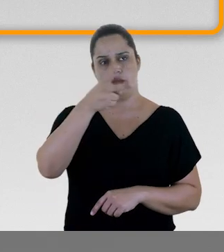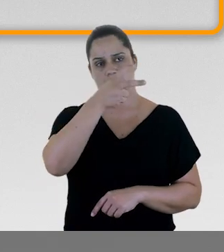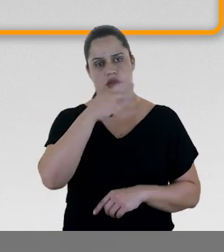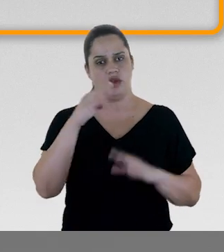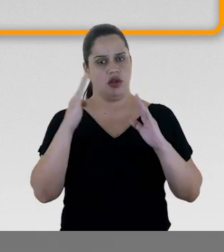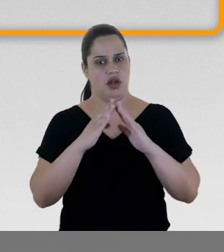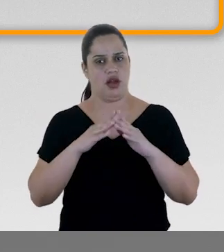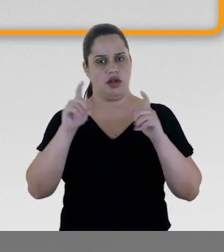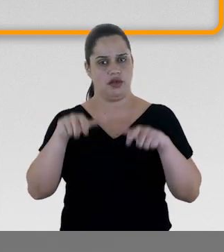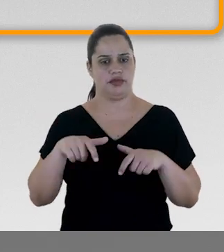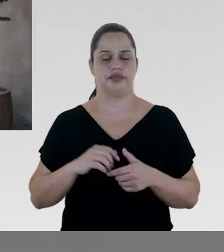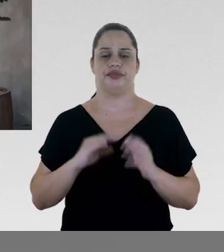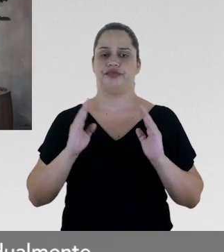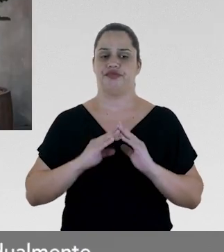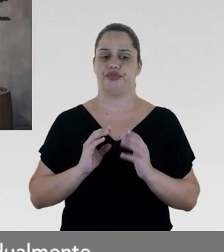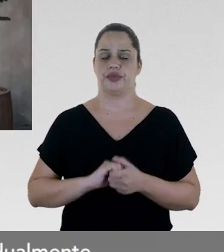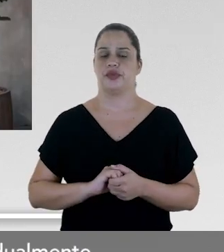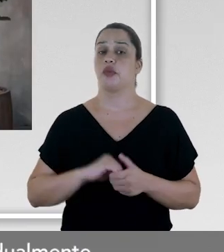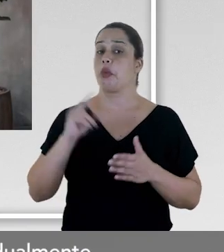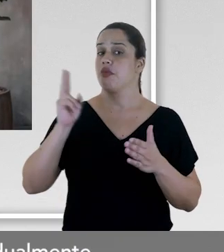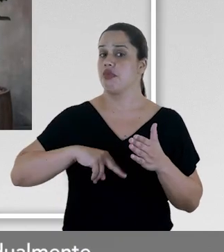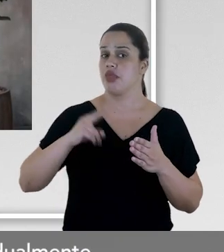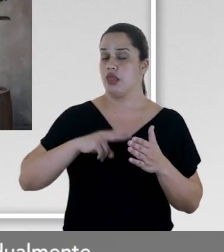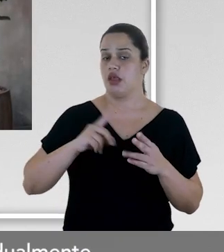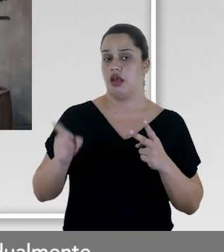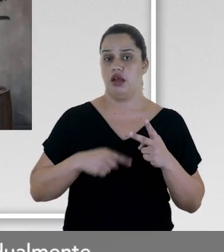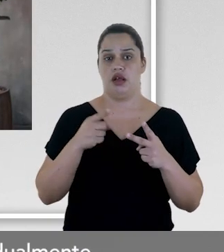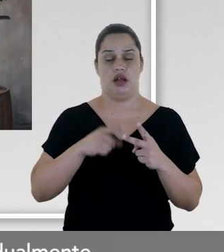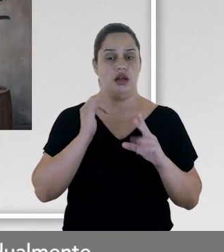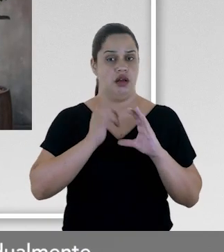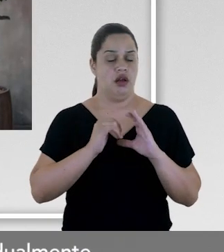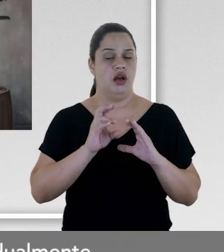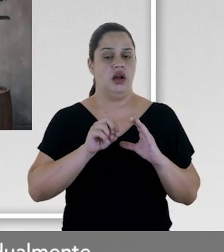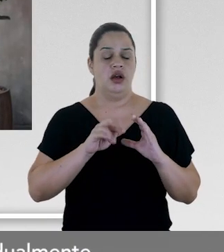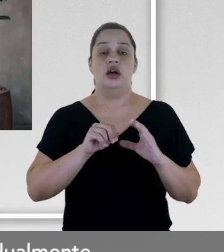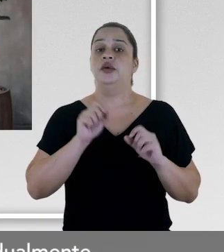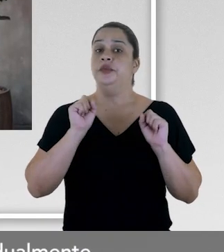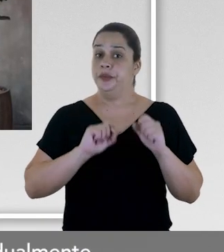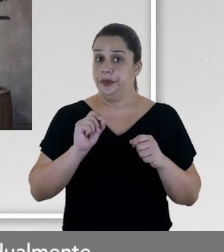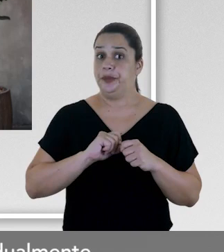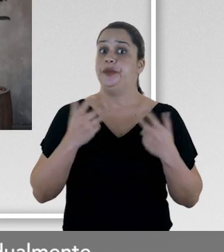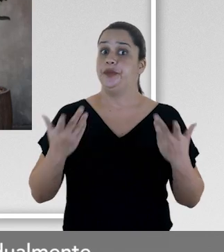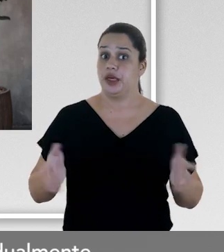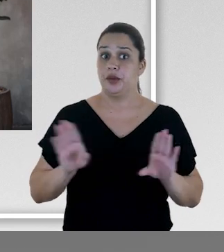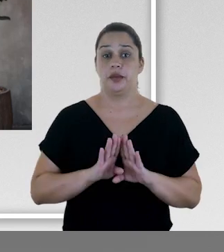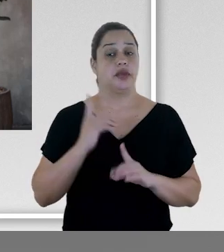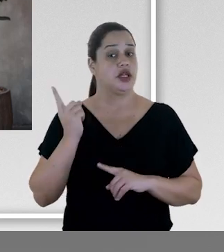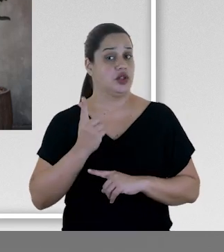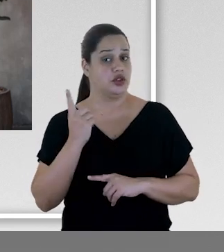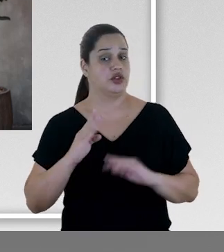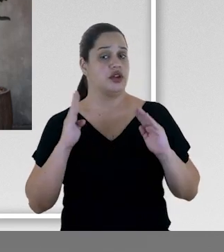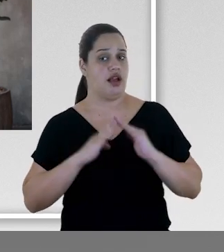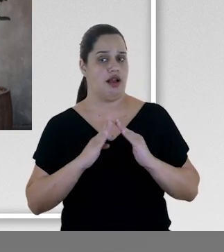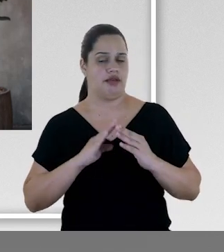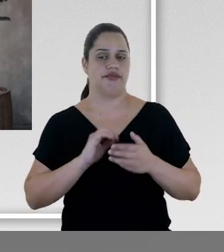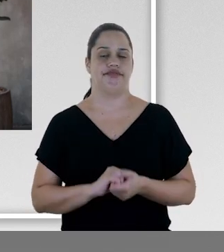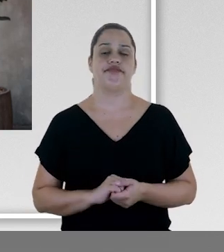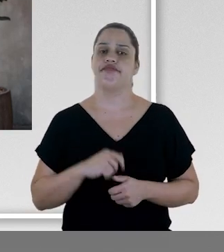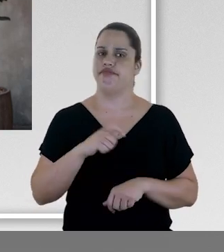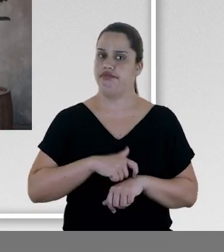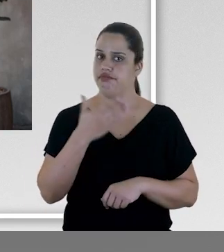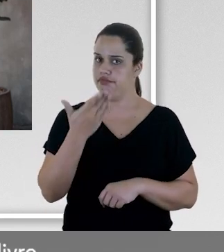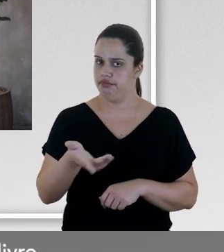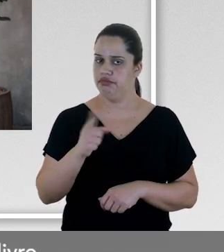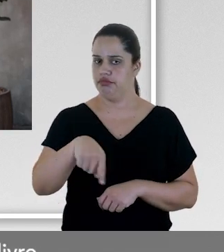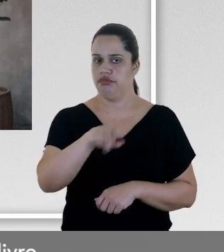na cidade onde moram. A leitura do segundo conto pode ser realizada individualmente em casa. Nesse